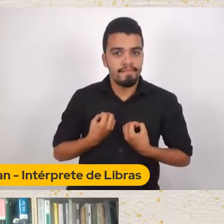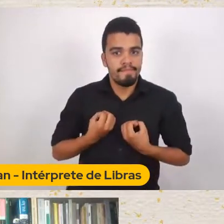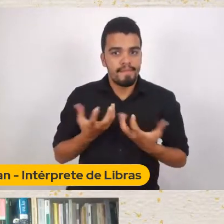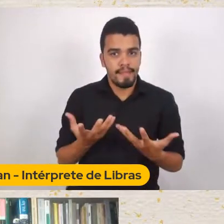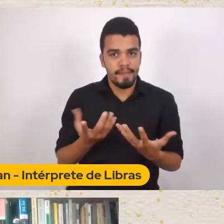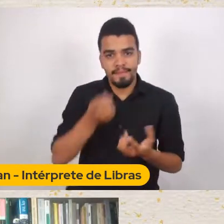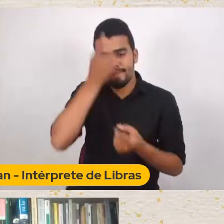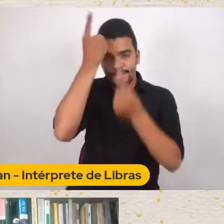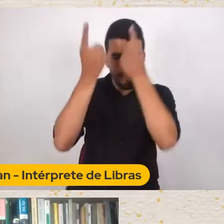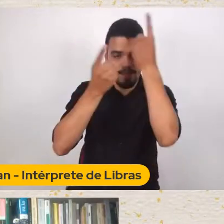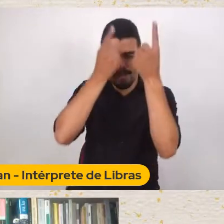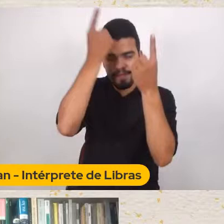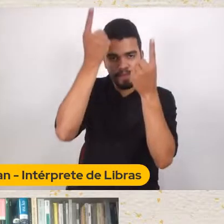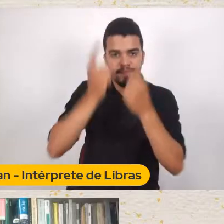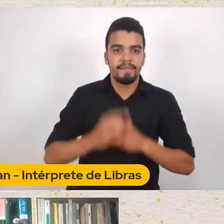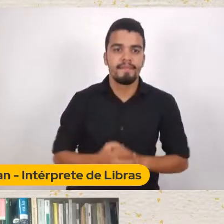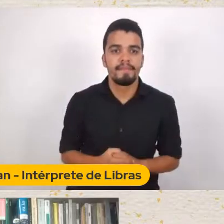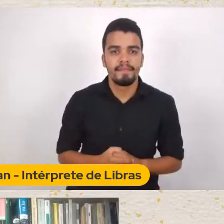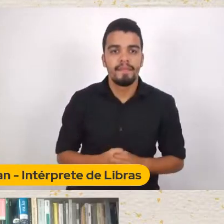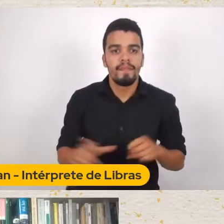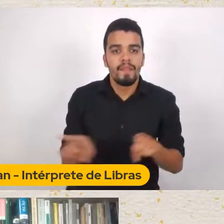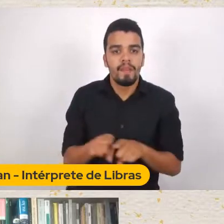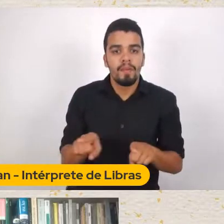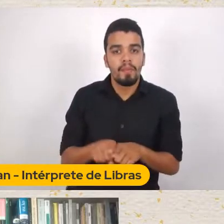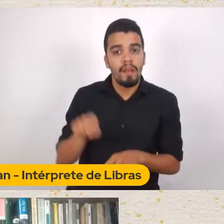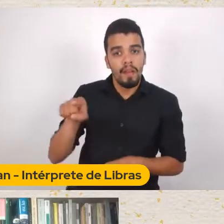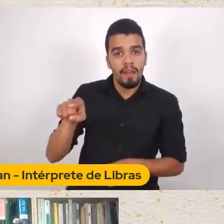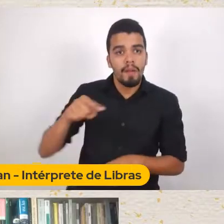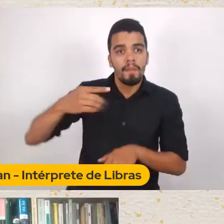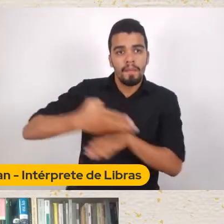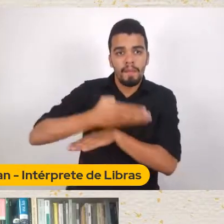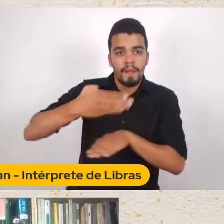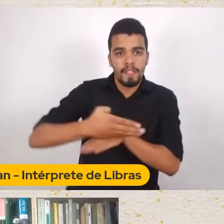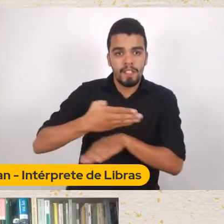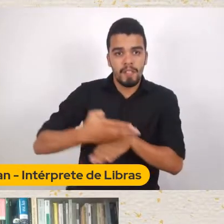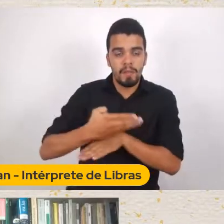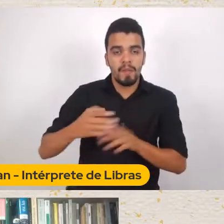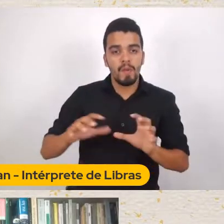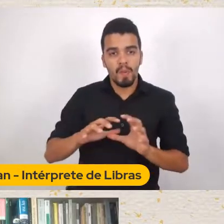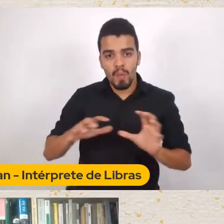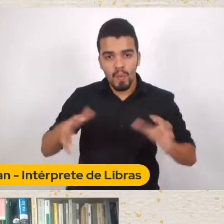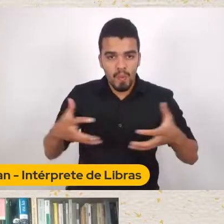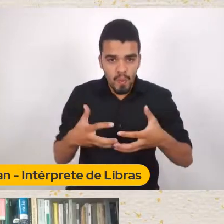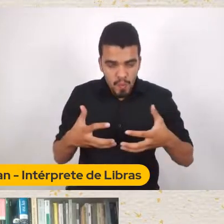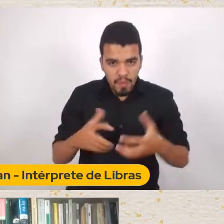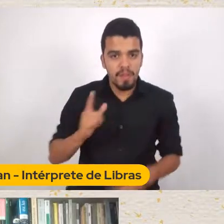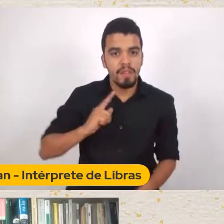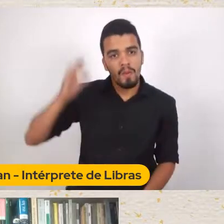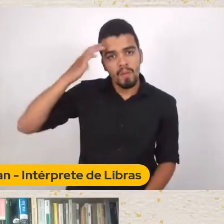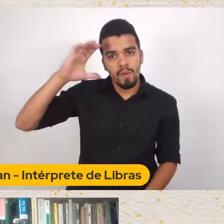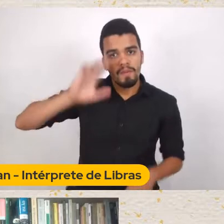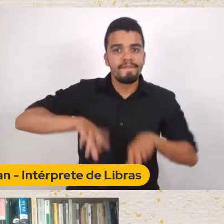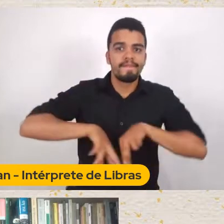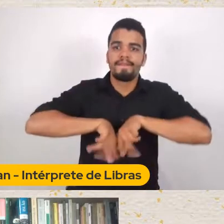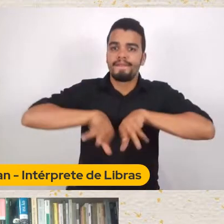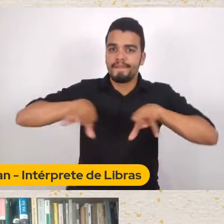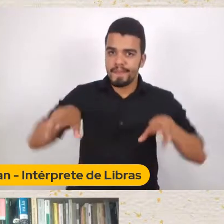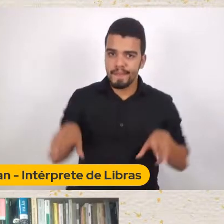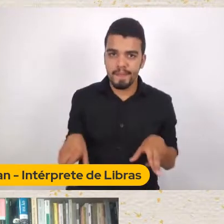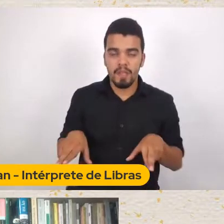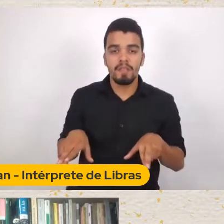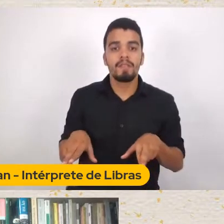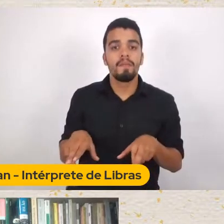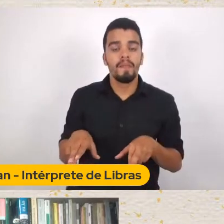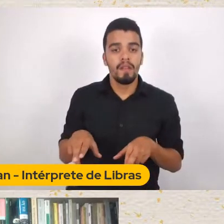Universidade Fim Vale E participa do grupo Subalternidades, Transculturalidade e Perspectivas Decoloniais O